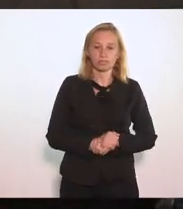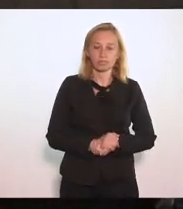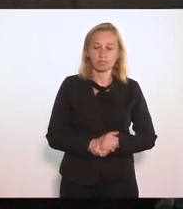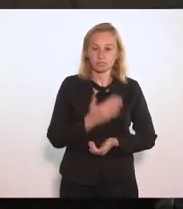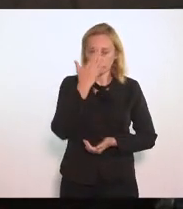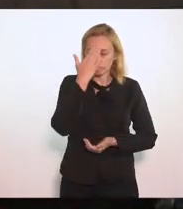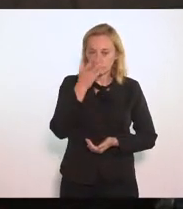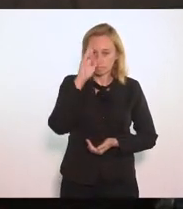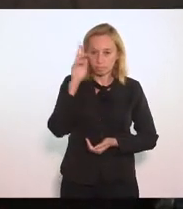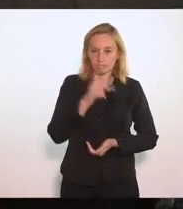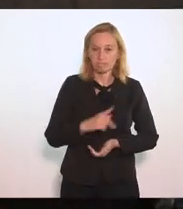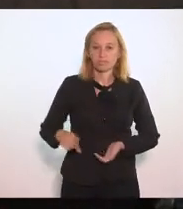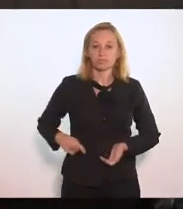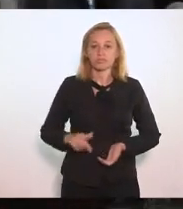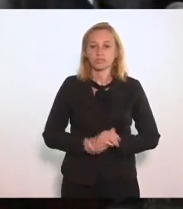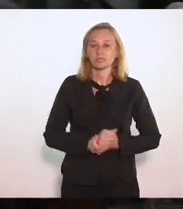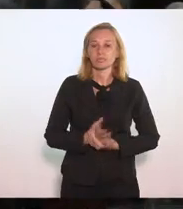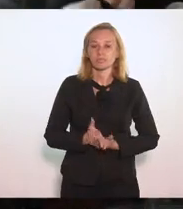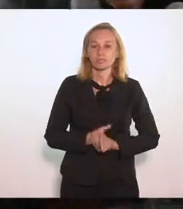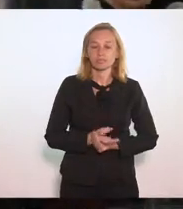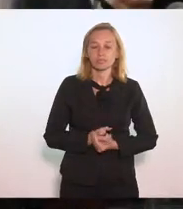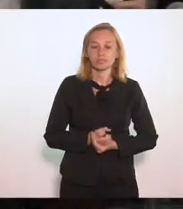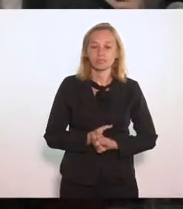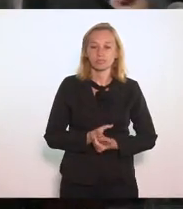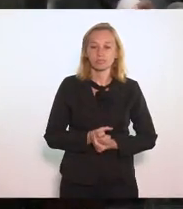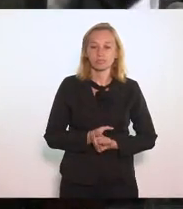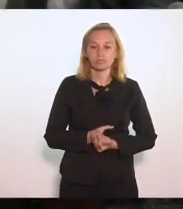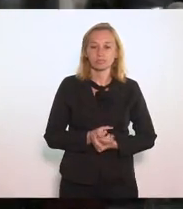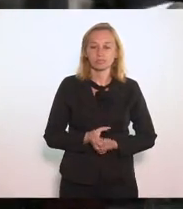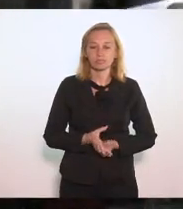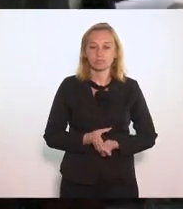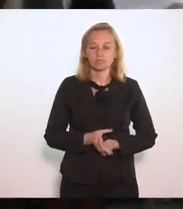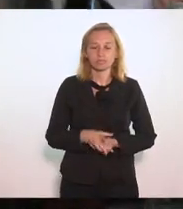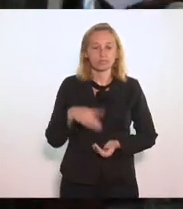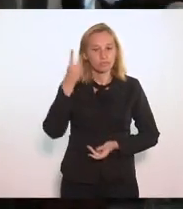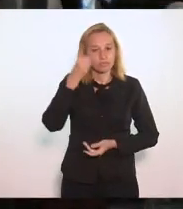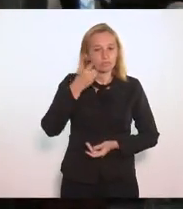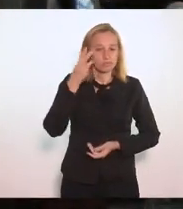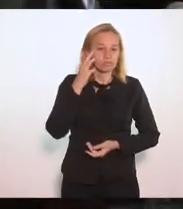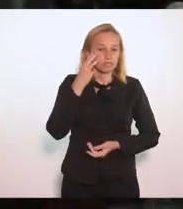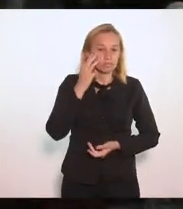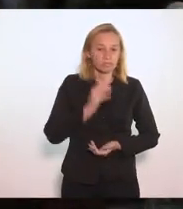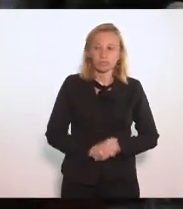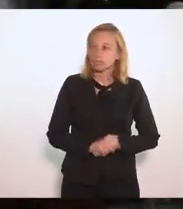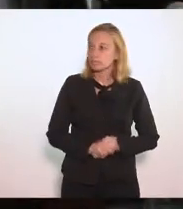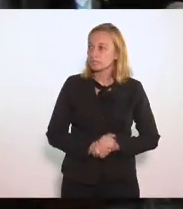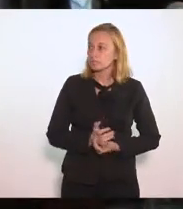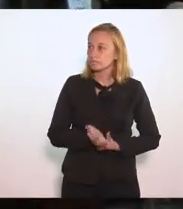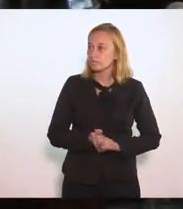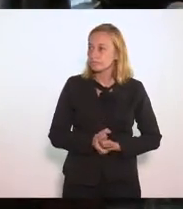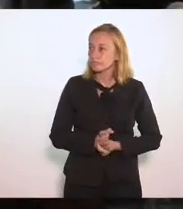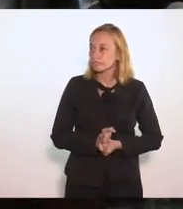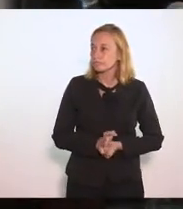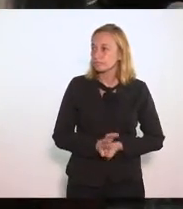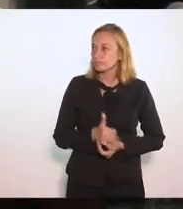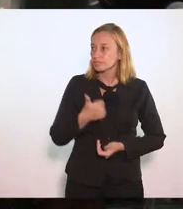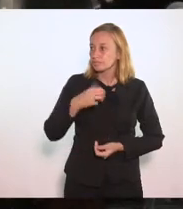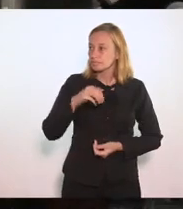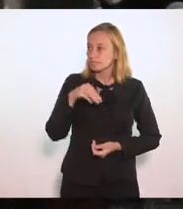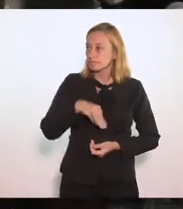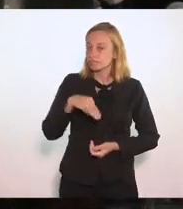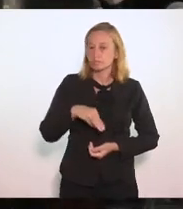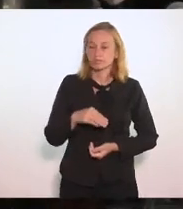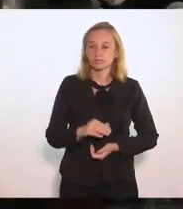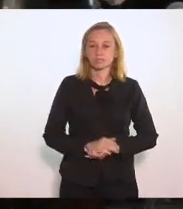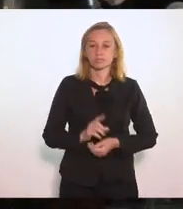Muito obrigado Presidente Próximo orador Escrito É o nome Deputado Valdeque Carneiro Vossa Excelência Dispõe de